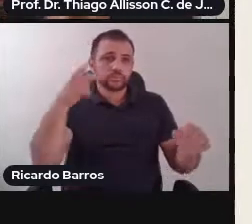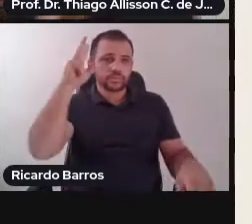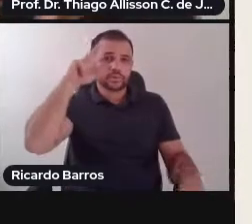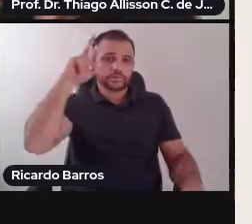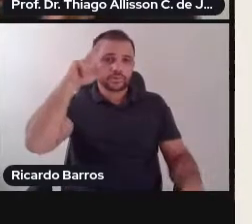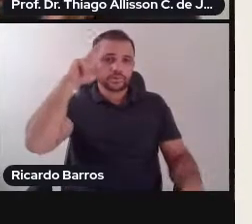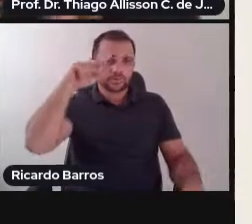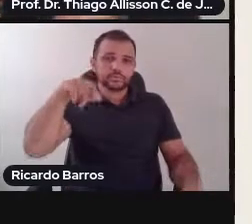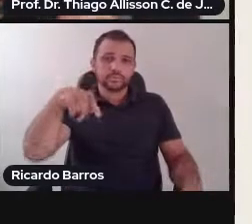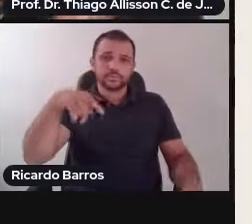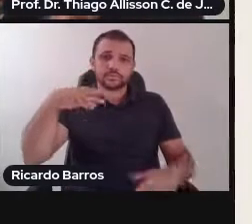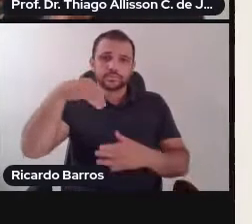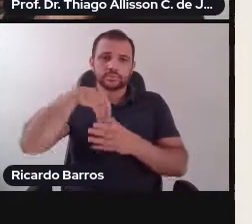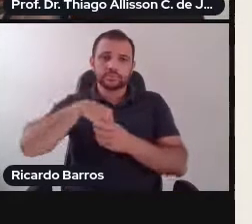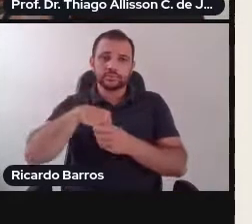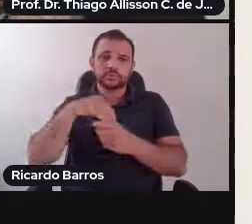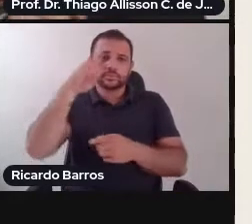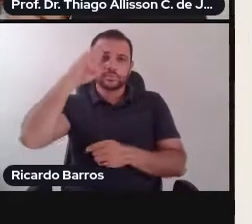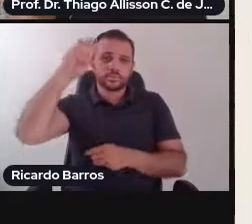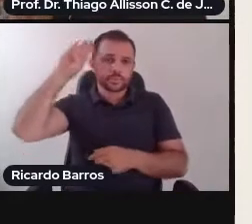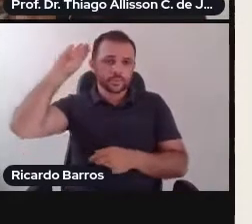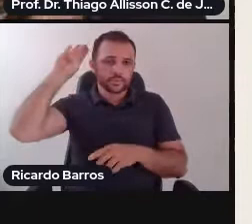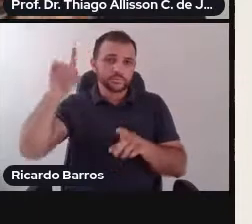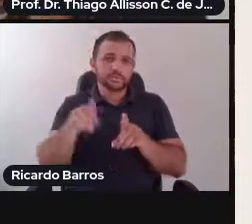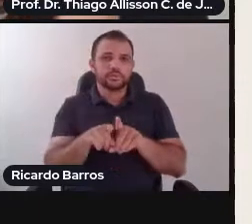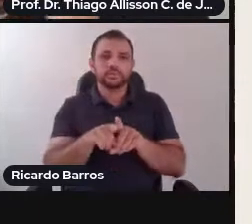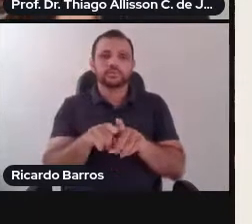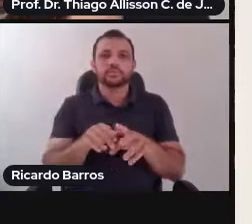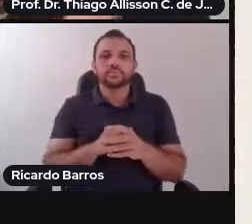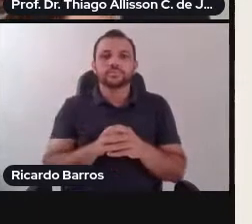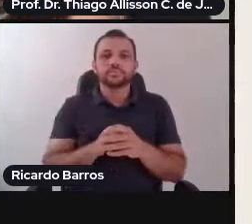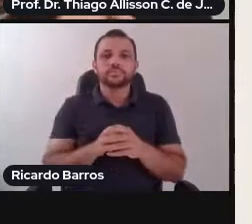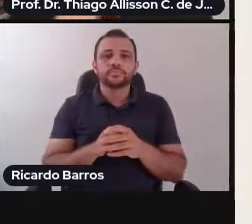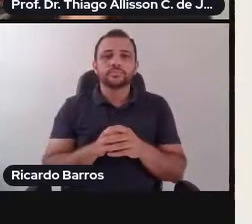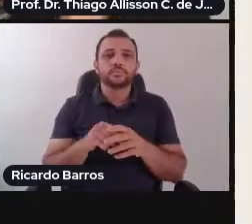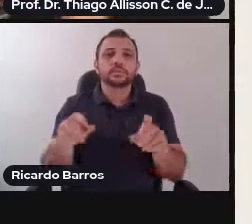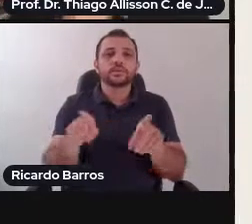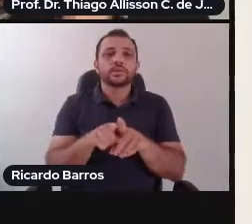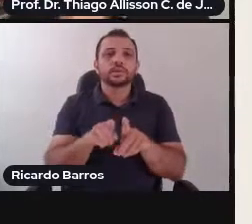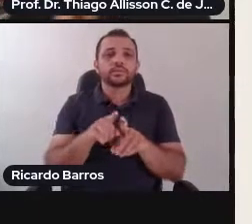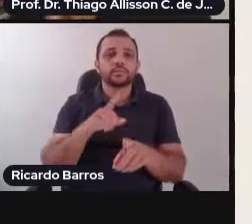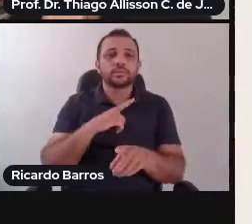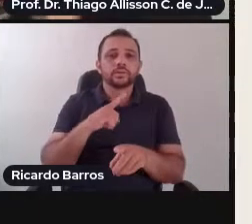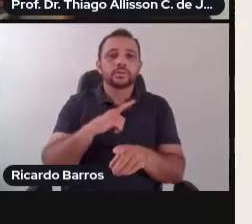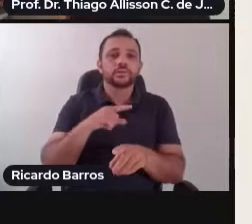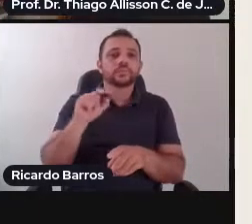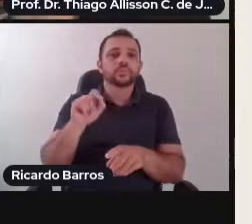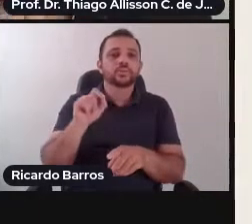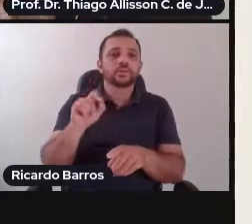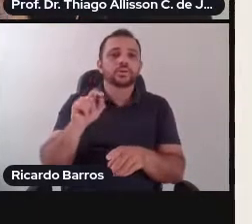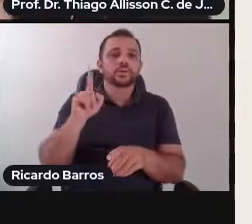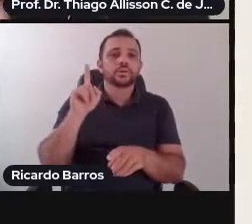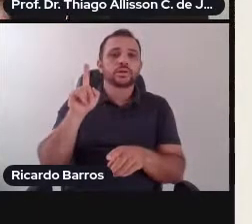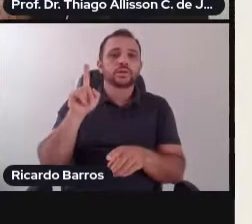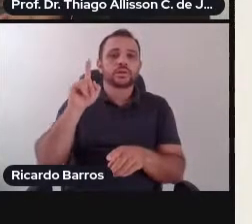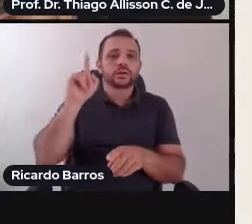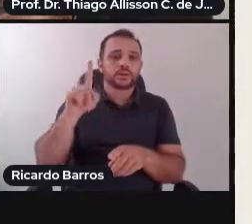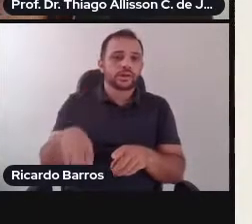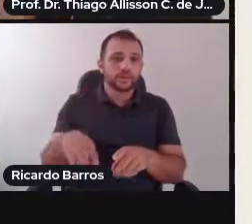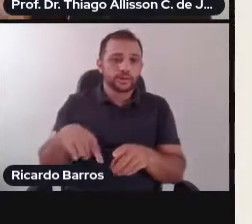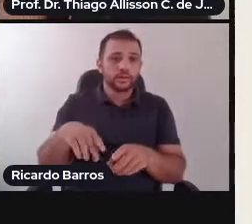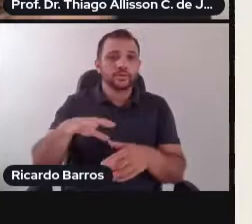acadêmicas, a convenção interamericana também sobre desaparecimento forçado, a carta social das